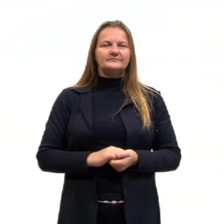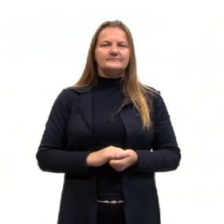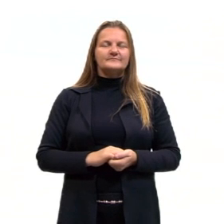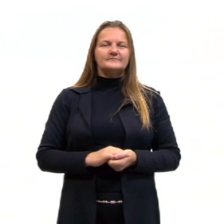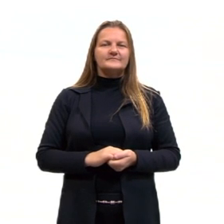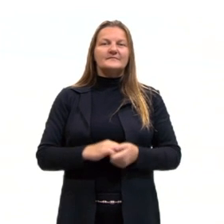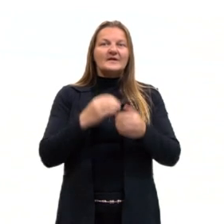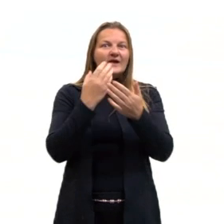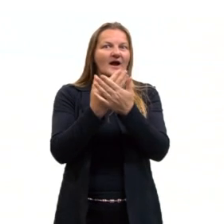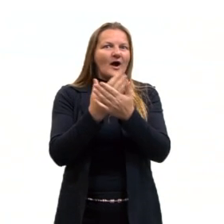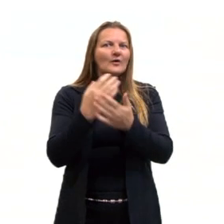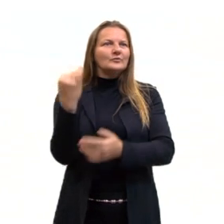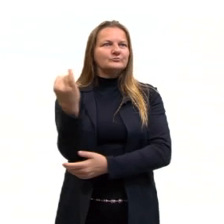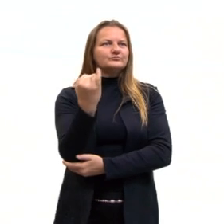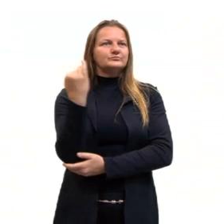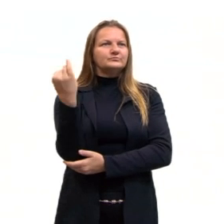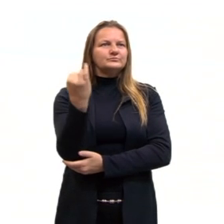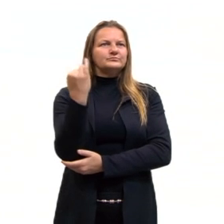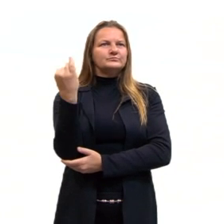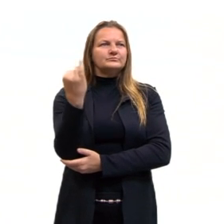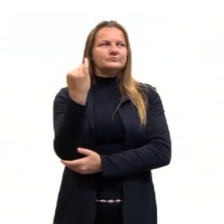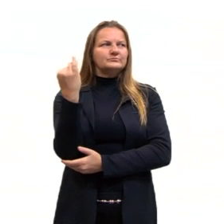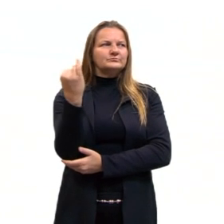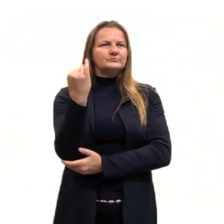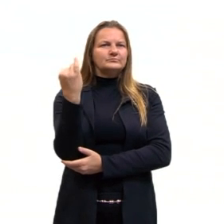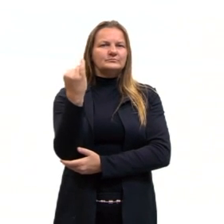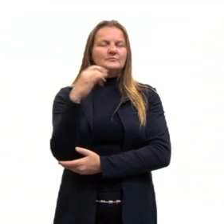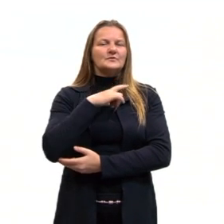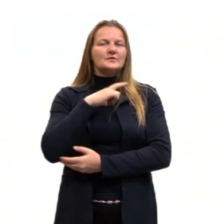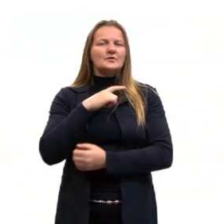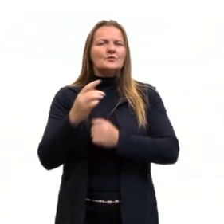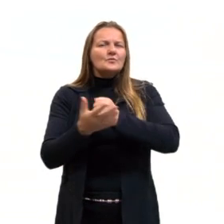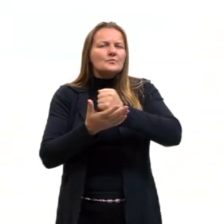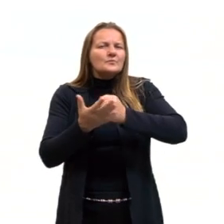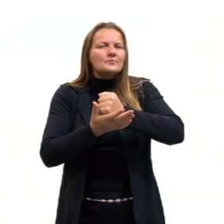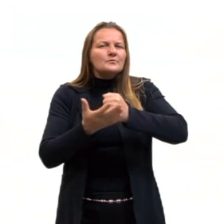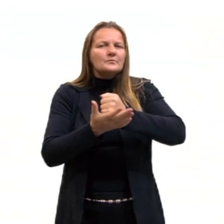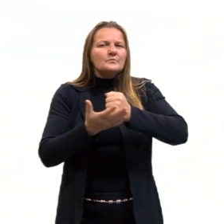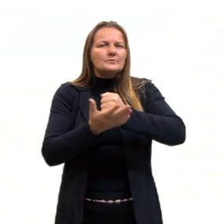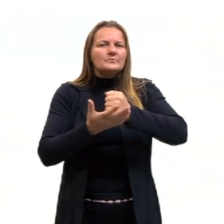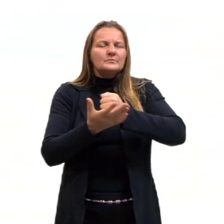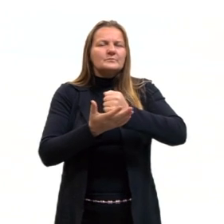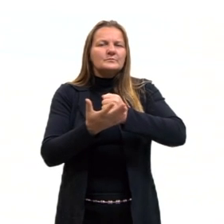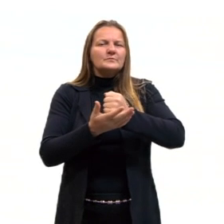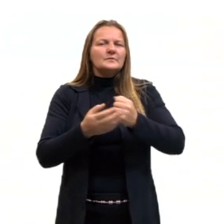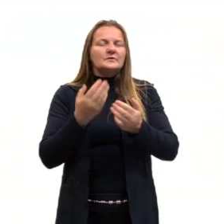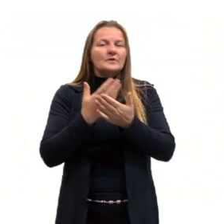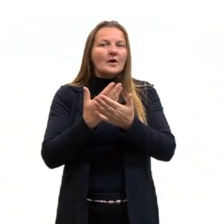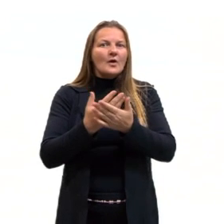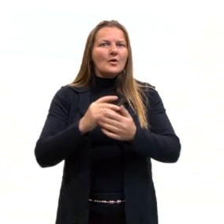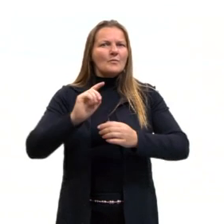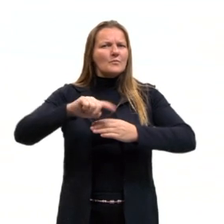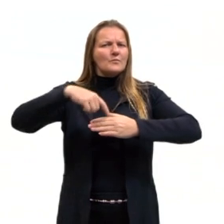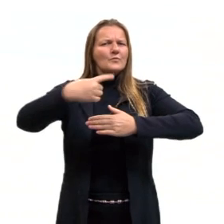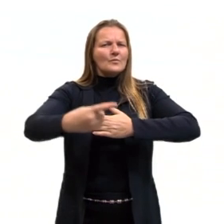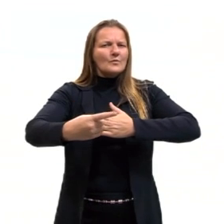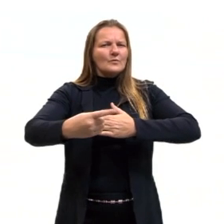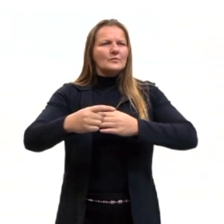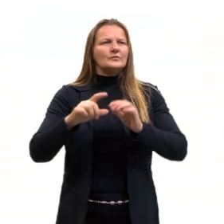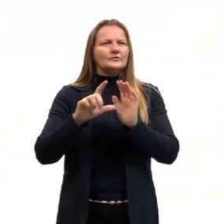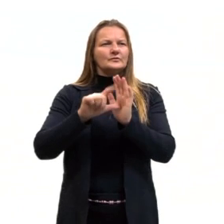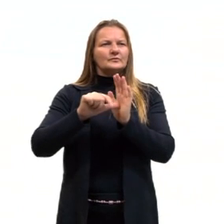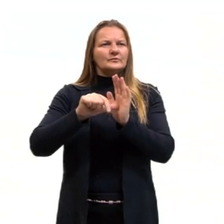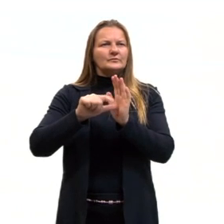essa aula é bem importante, gente, porque ela vai servir de base para as aulas posteriores, depois que nós